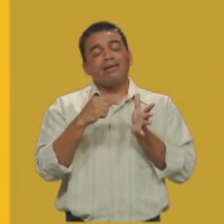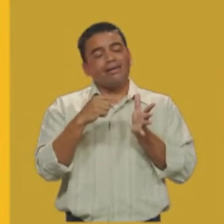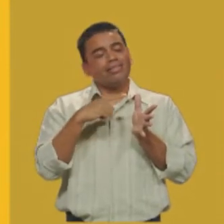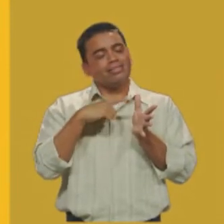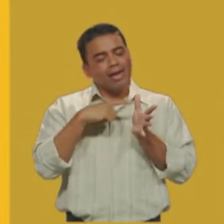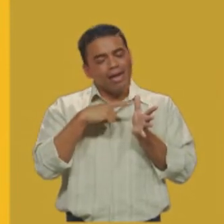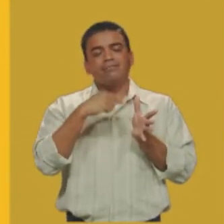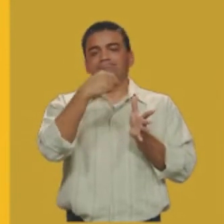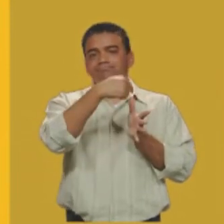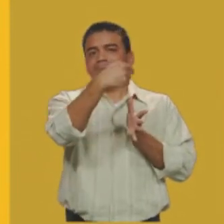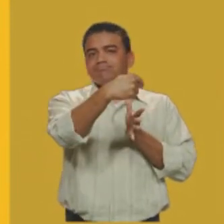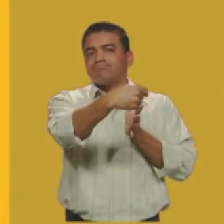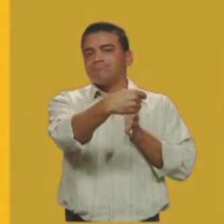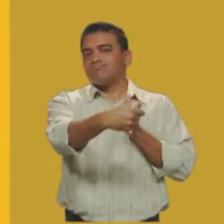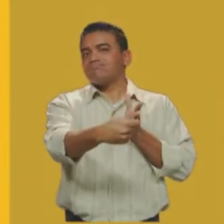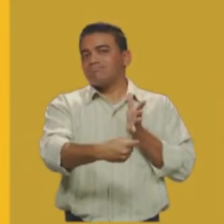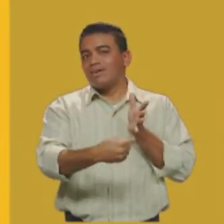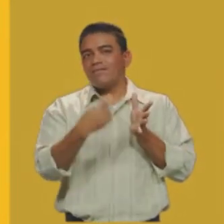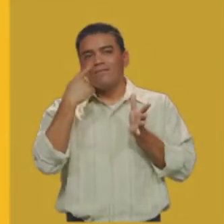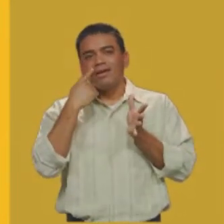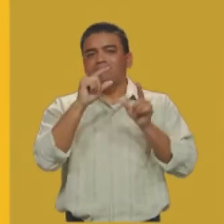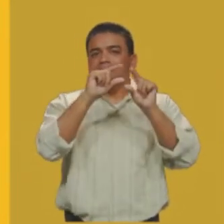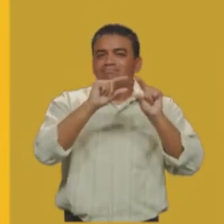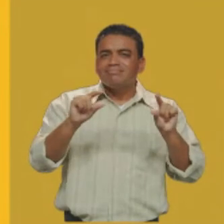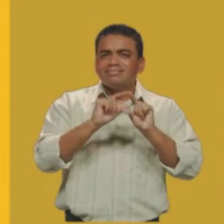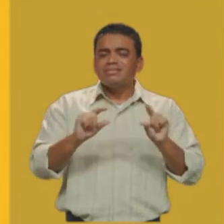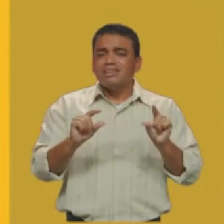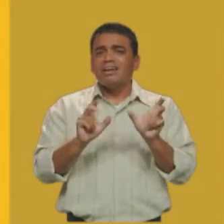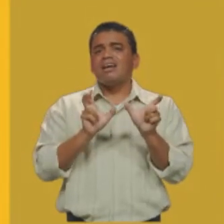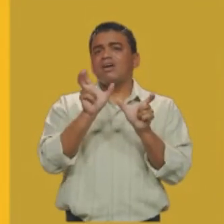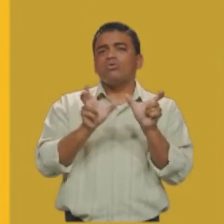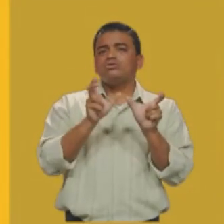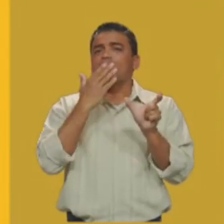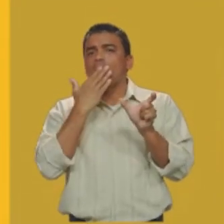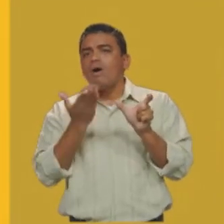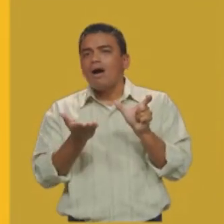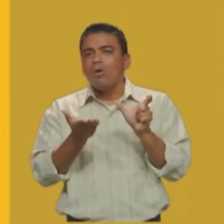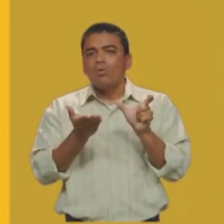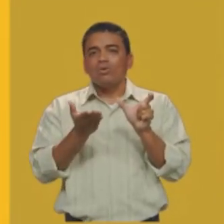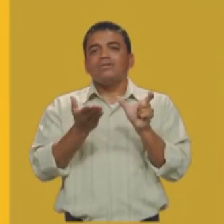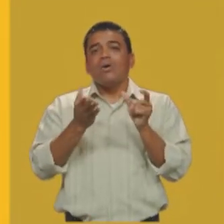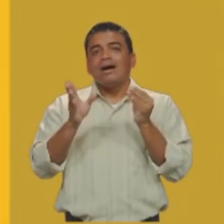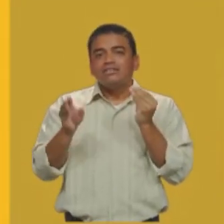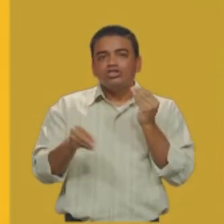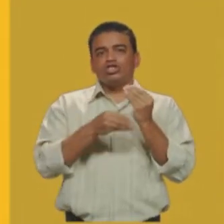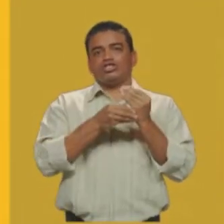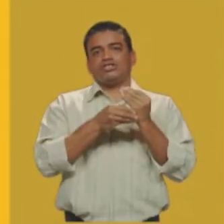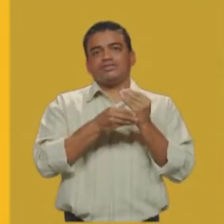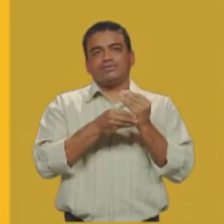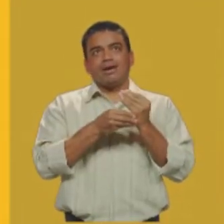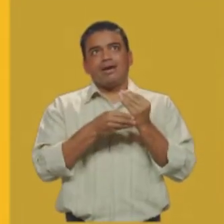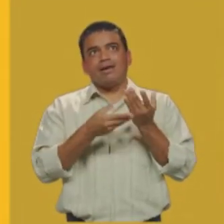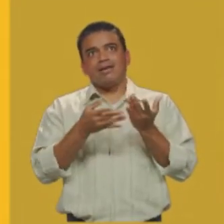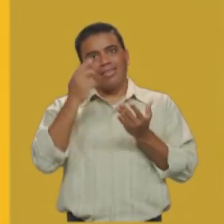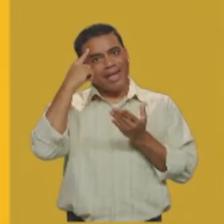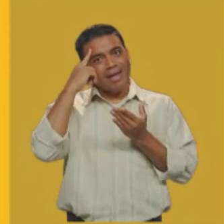classificação dependendo do tipo de conjunção. Aditiva. Ideia de